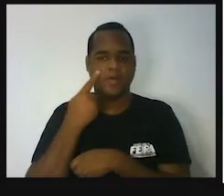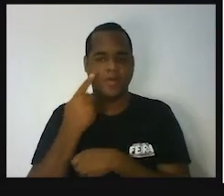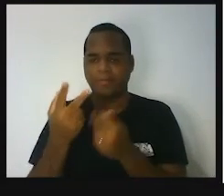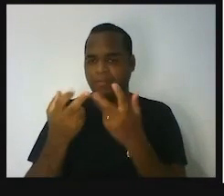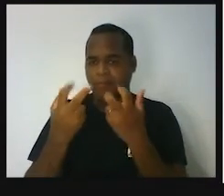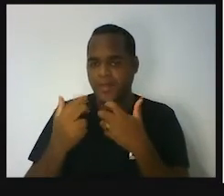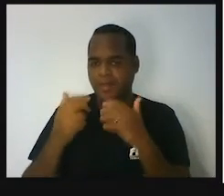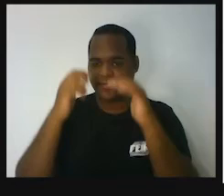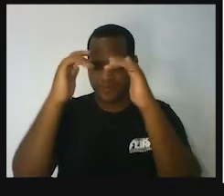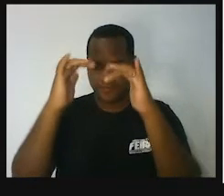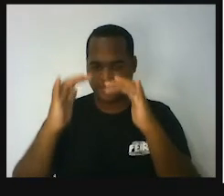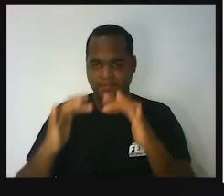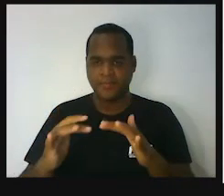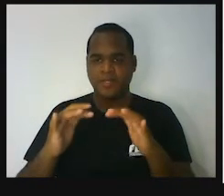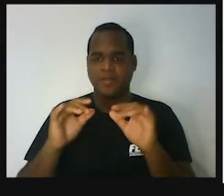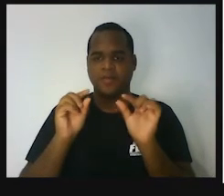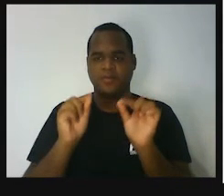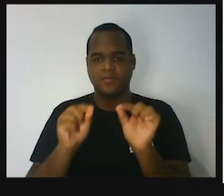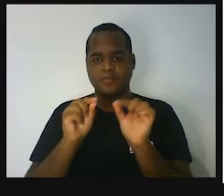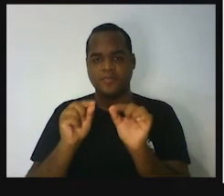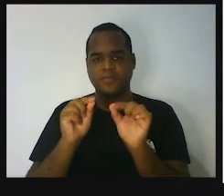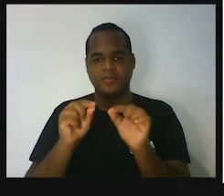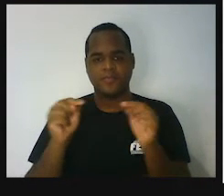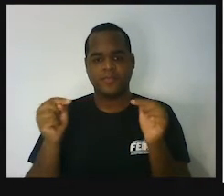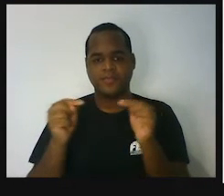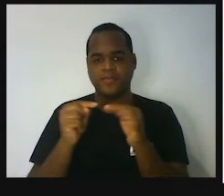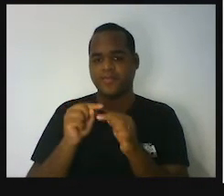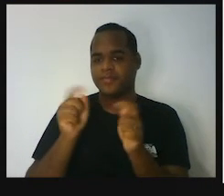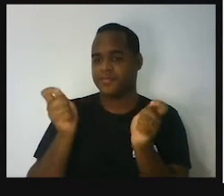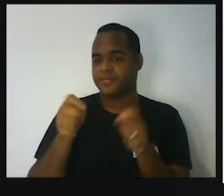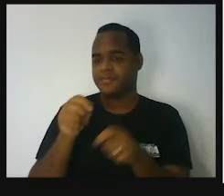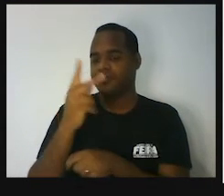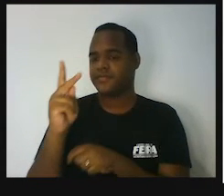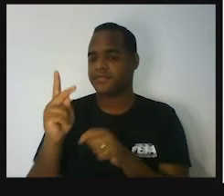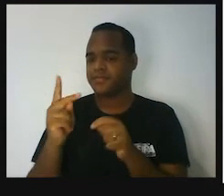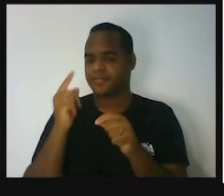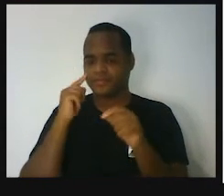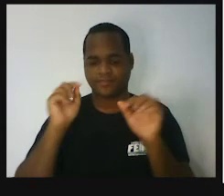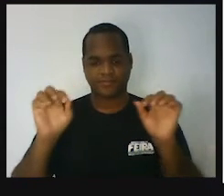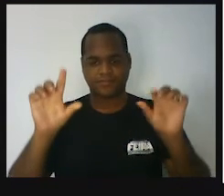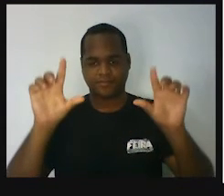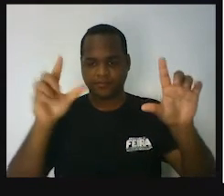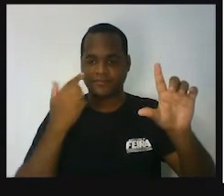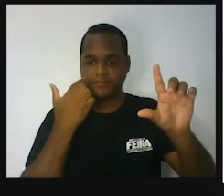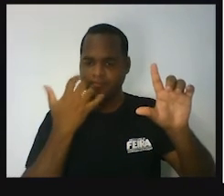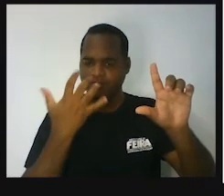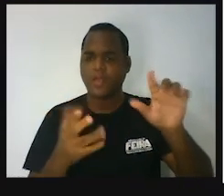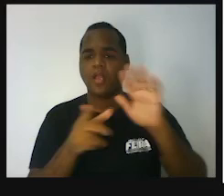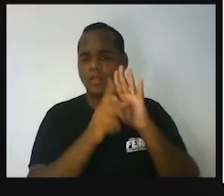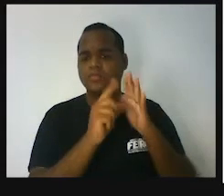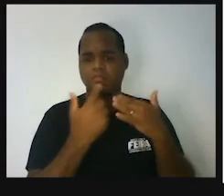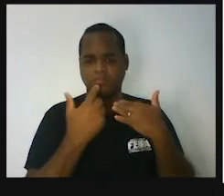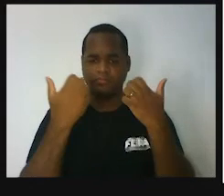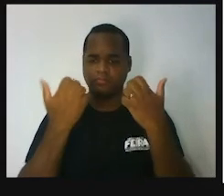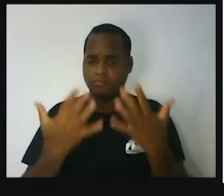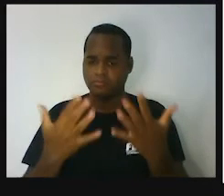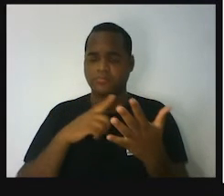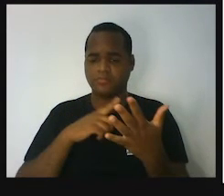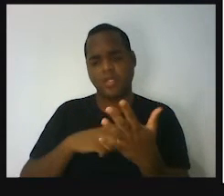lembrar, ó, professor, isso aí também estava no quadro da aula anterior a essa, verdade.